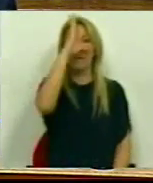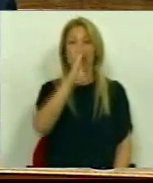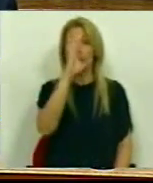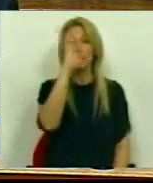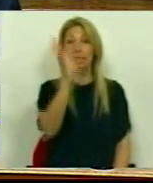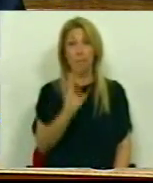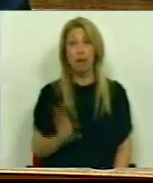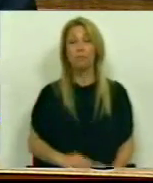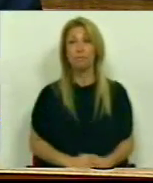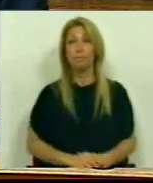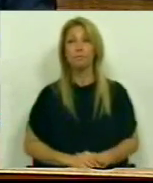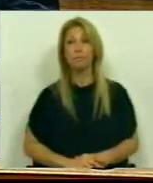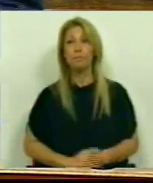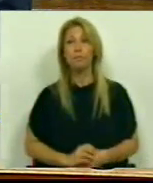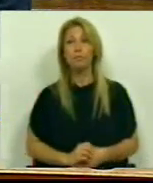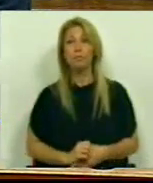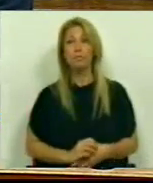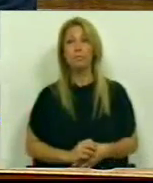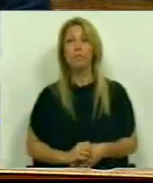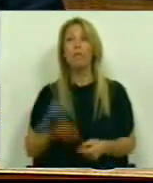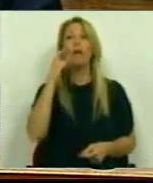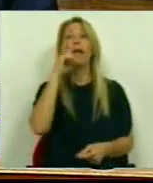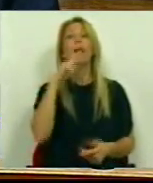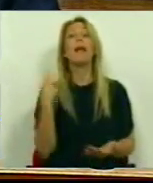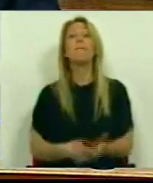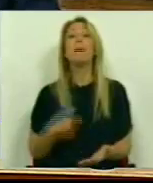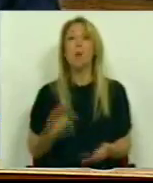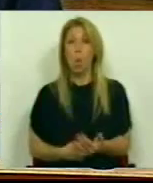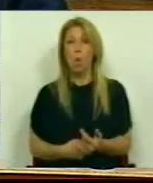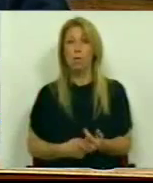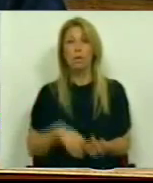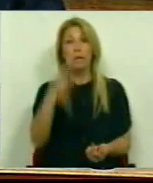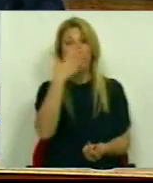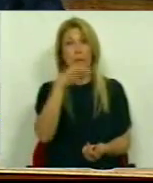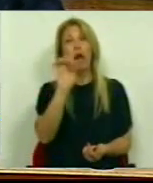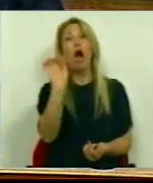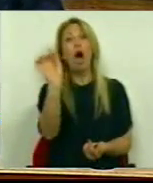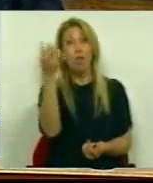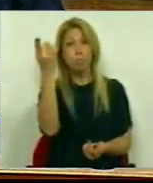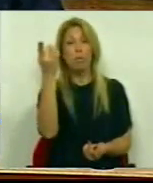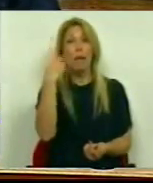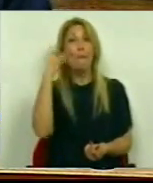Que quem pagou, se mandasse Portugal, mandava muito